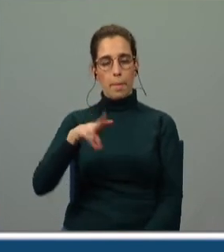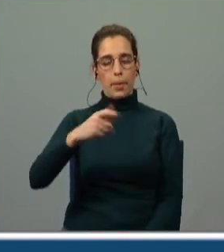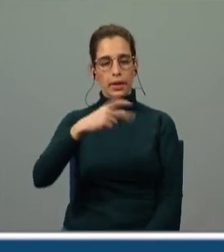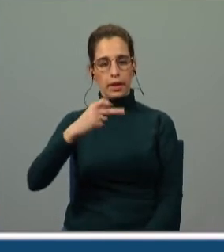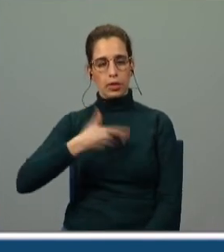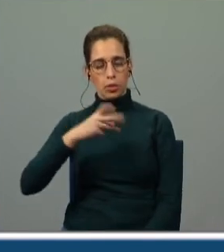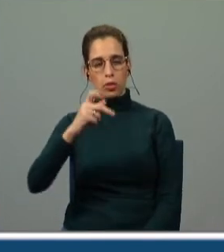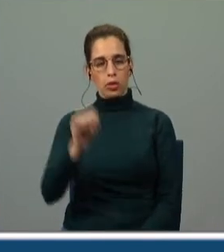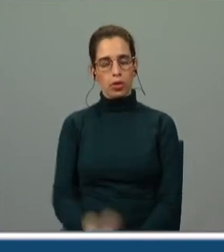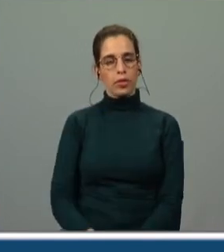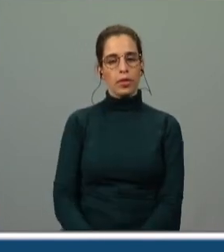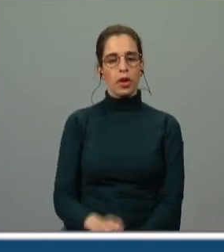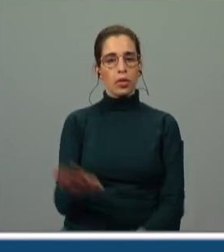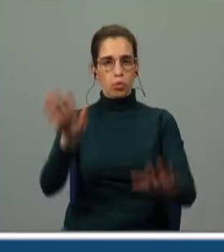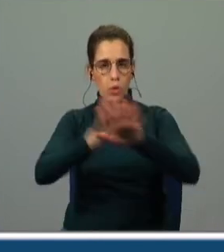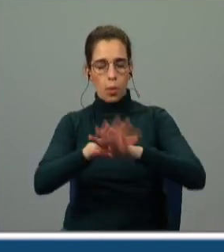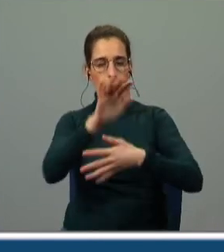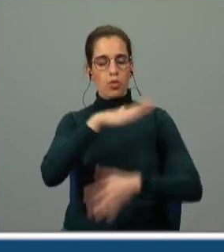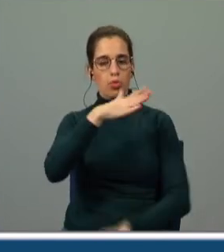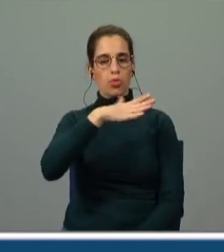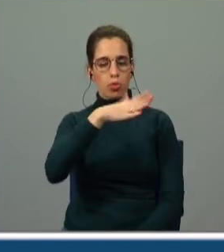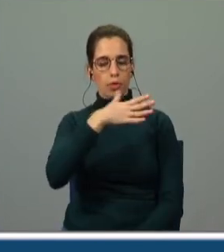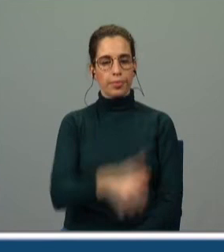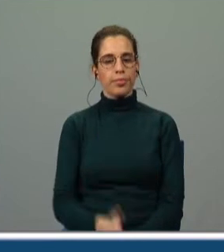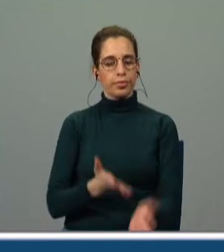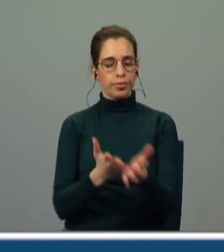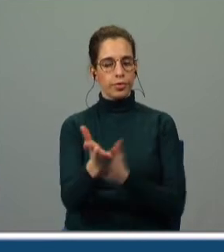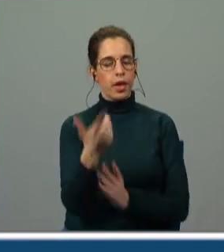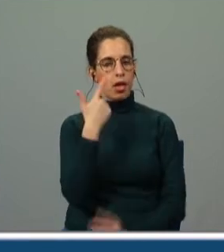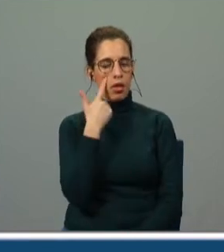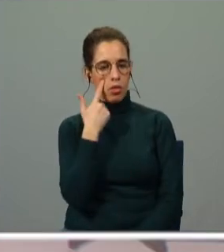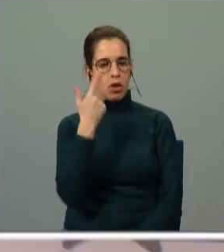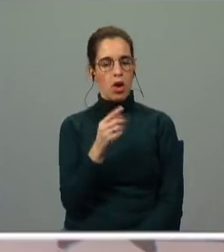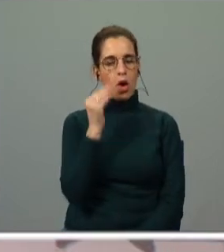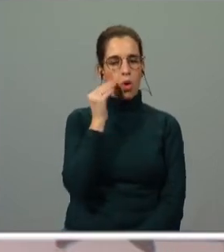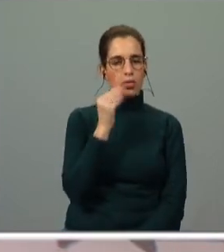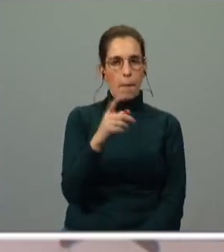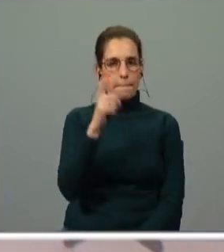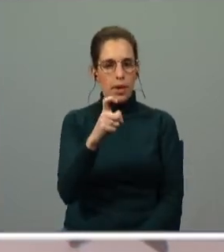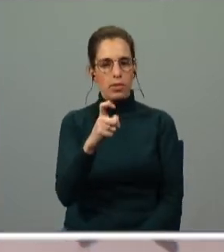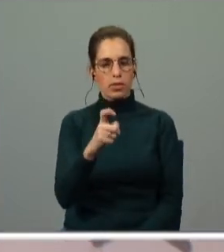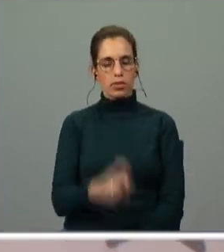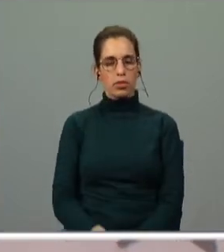continuamos a ter a subjetividade do narrador a mostrar-nos como eles são cruéis